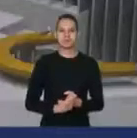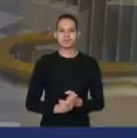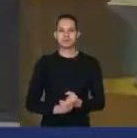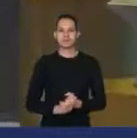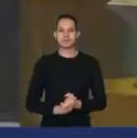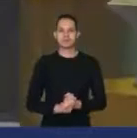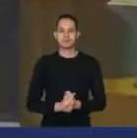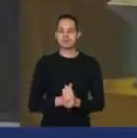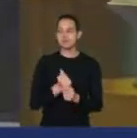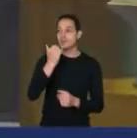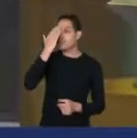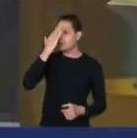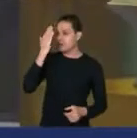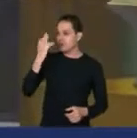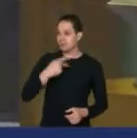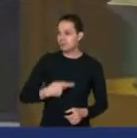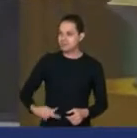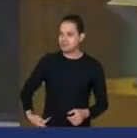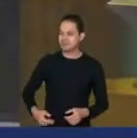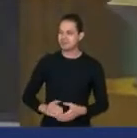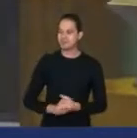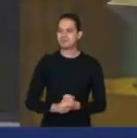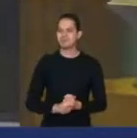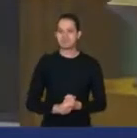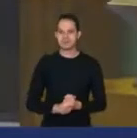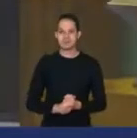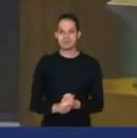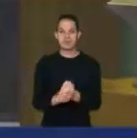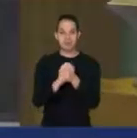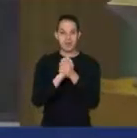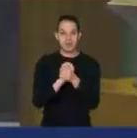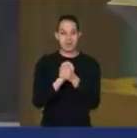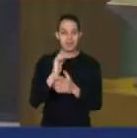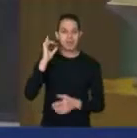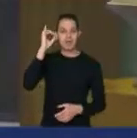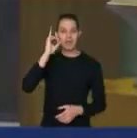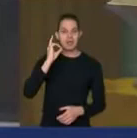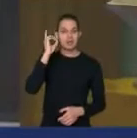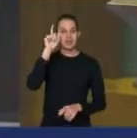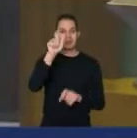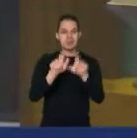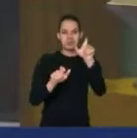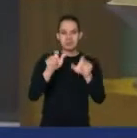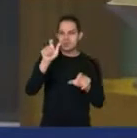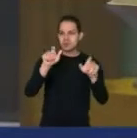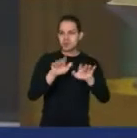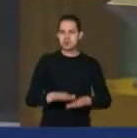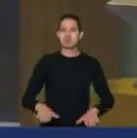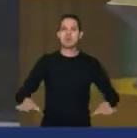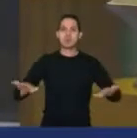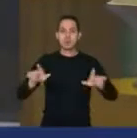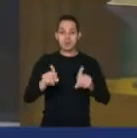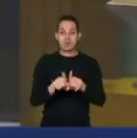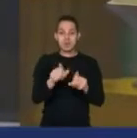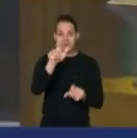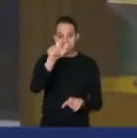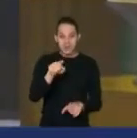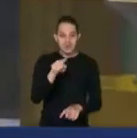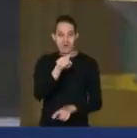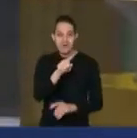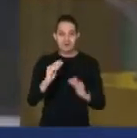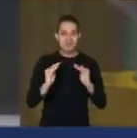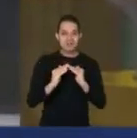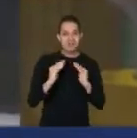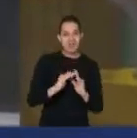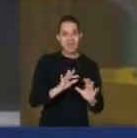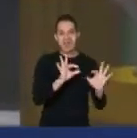Muito obrigado, senhora presidente. Queria cumprimentar aqui os deputados e deputadas dessa casa, todos que nos assistem, e comentar